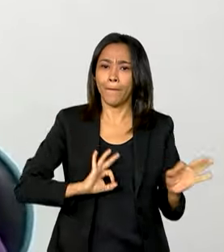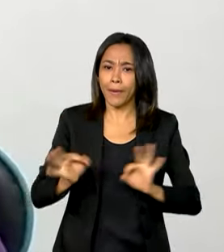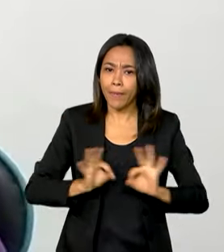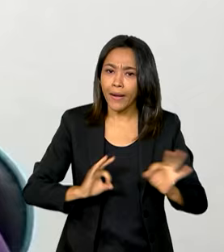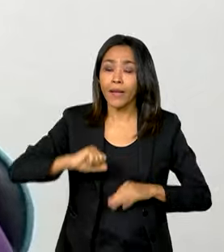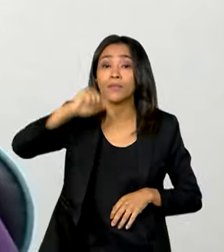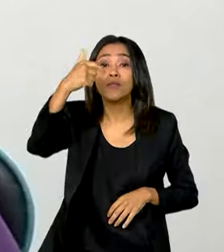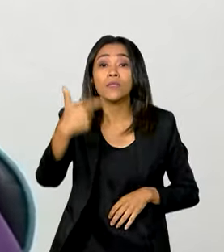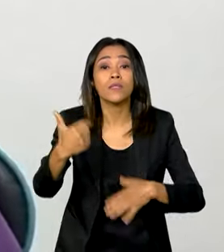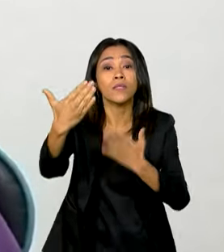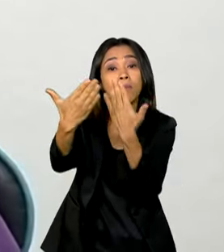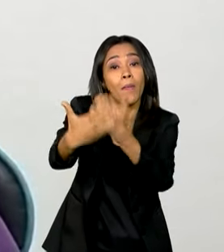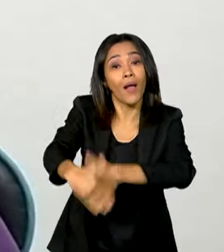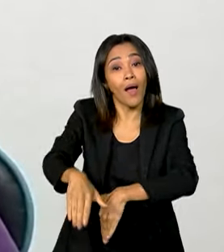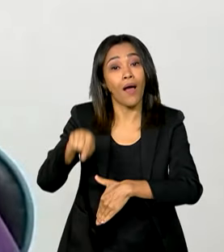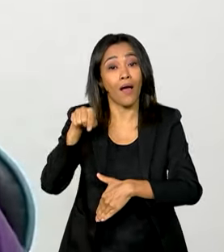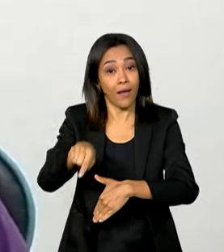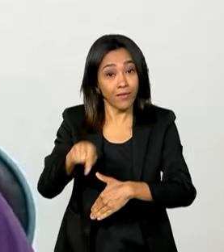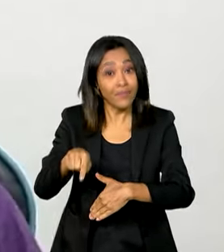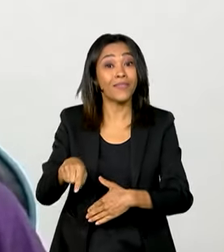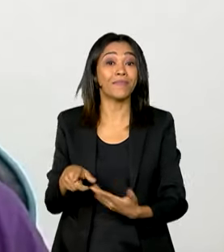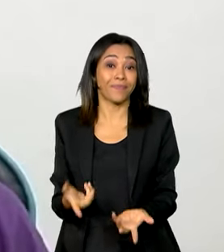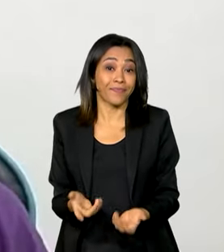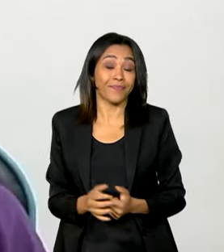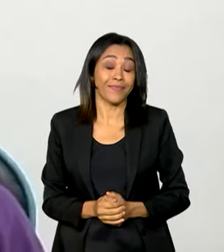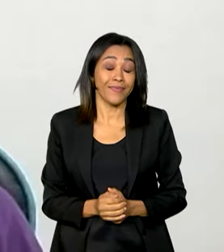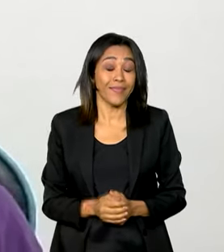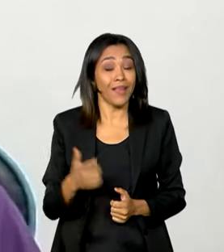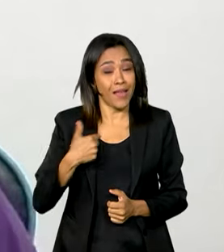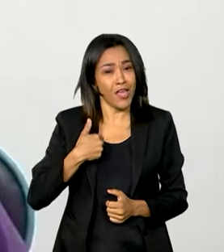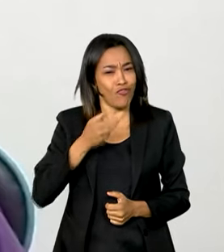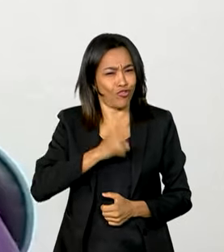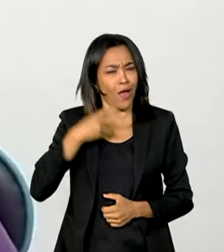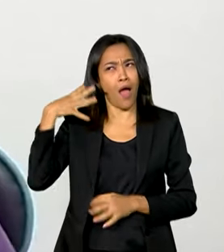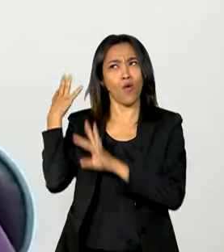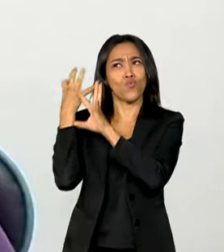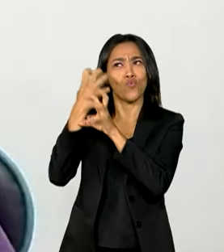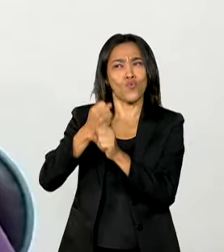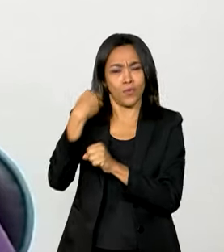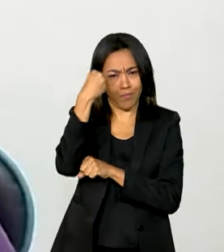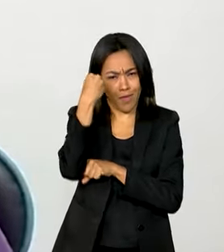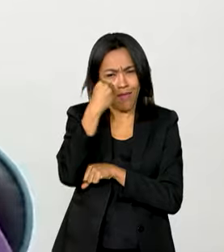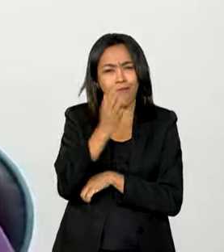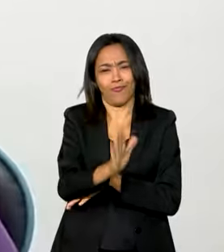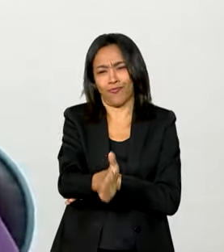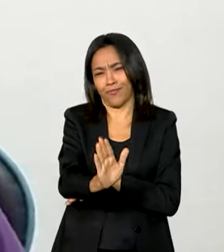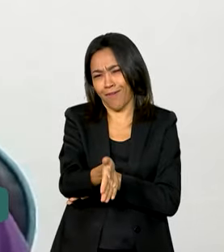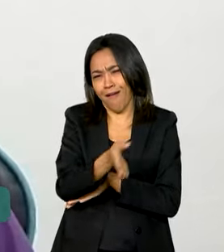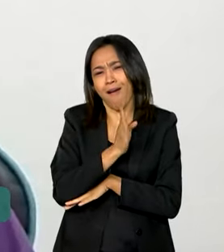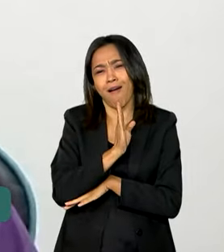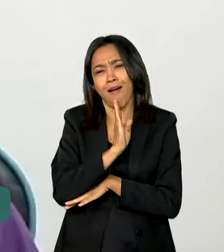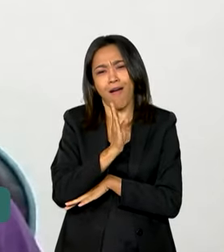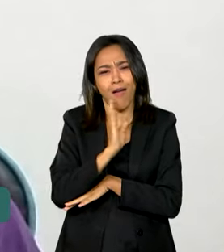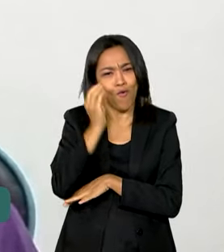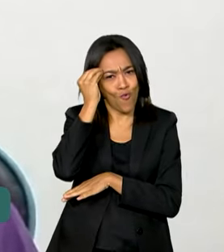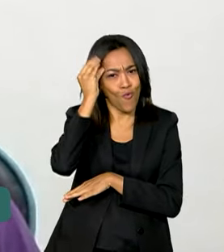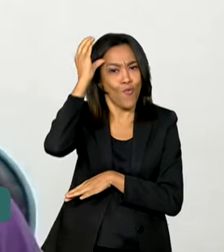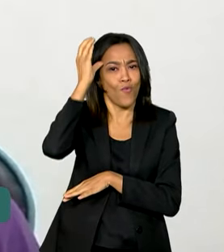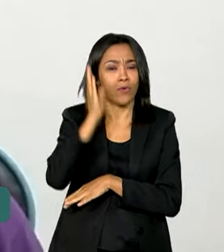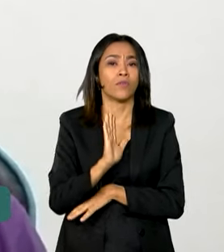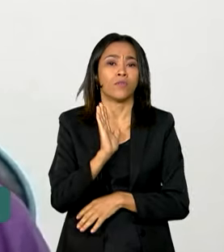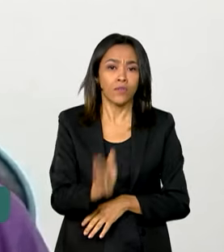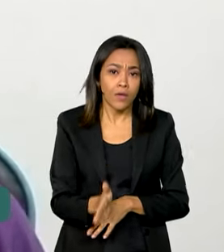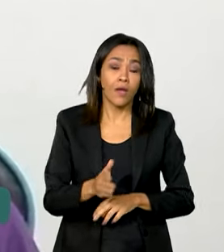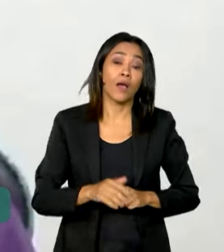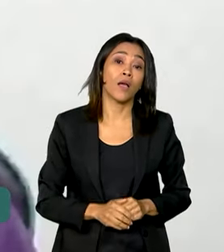OBMEP esse ano. Eu sinto que eu já tenho bastante experiência, bastante repertório também, porque eu fiz